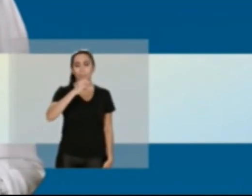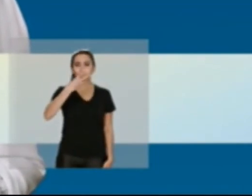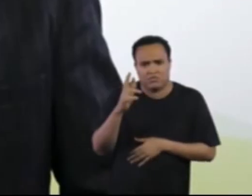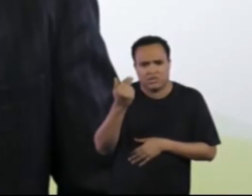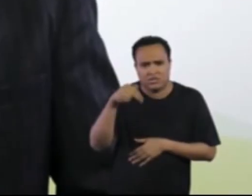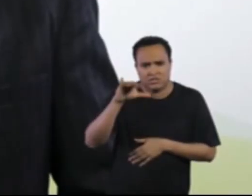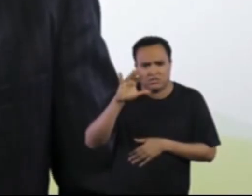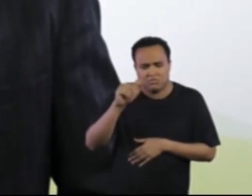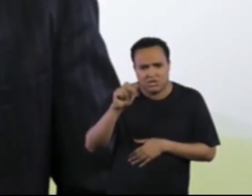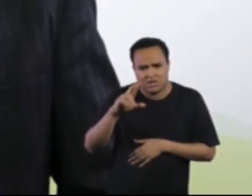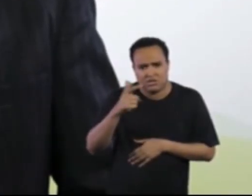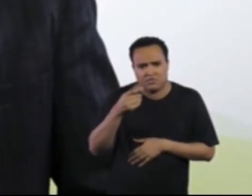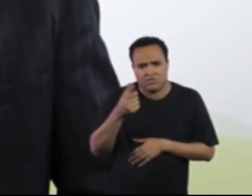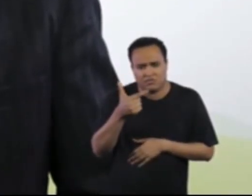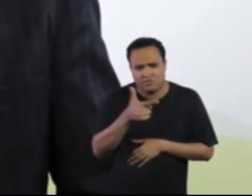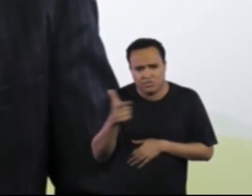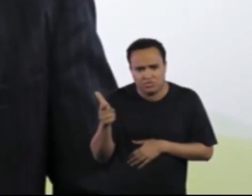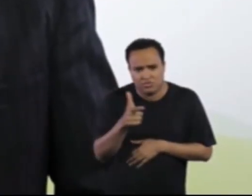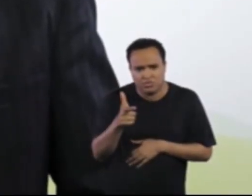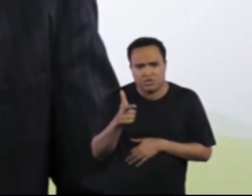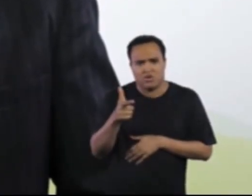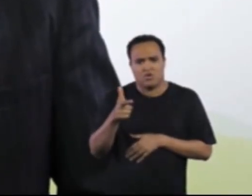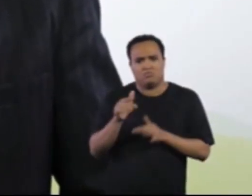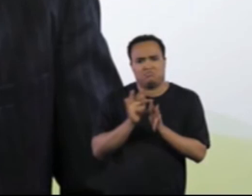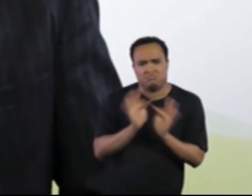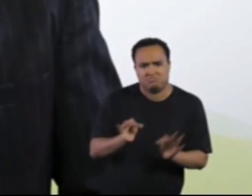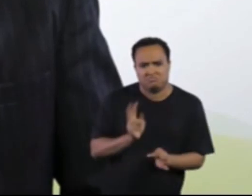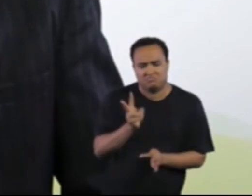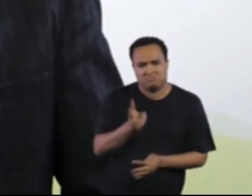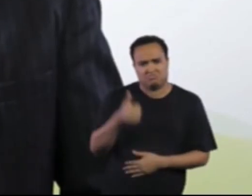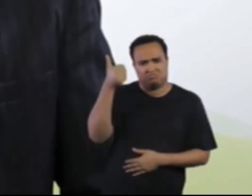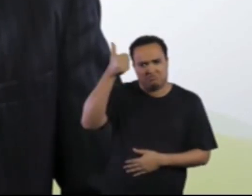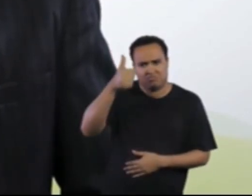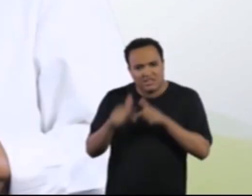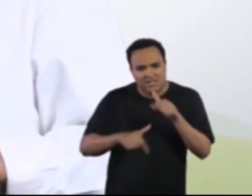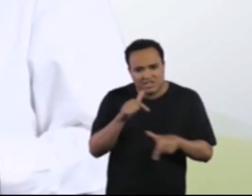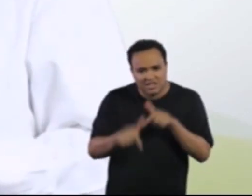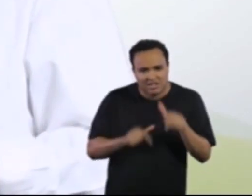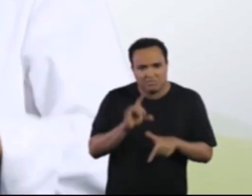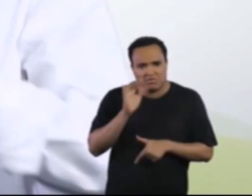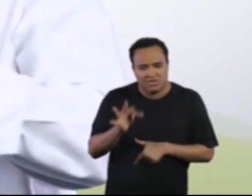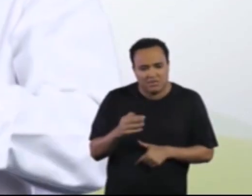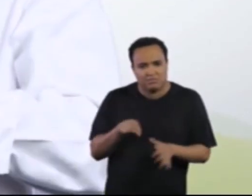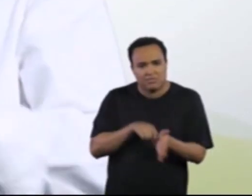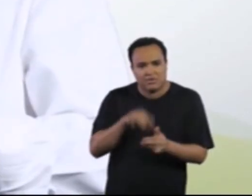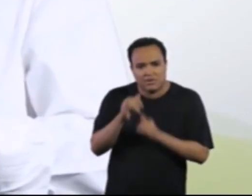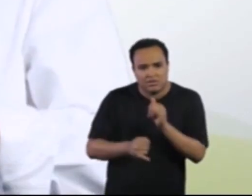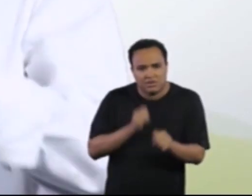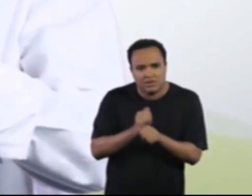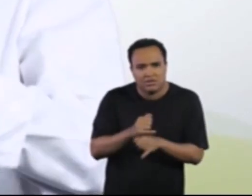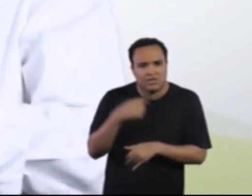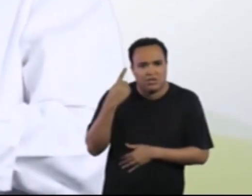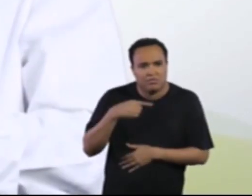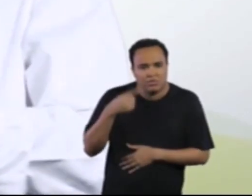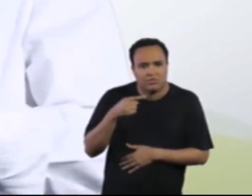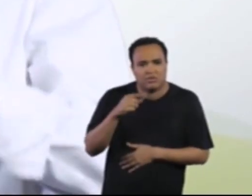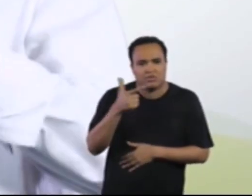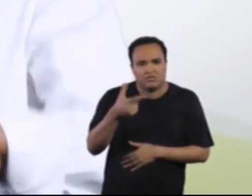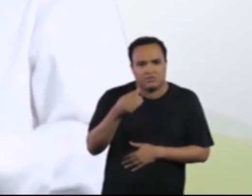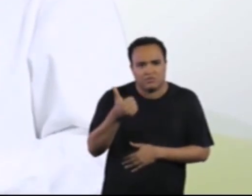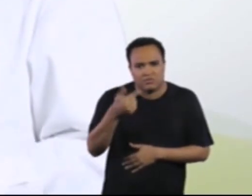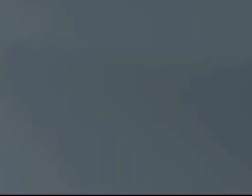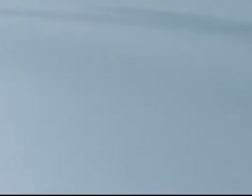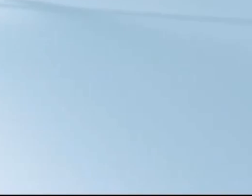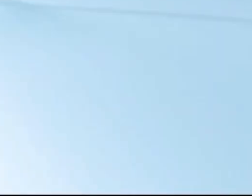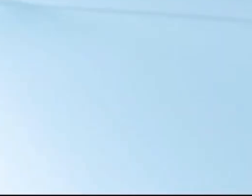20 e 30. Francimar, 20 e 22. A humildade e a simplicidade sempre vão prevalecer. Para o DF em torno. Consulte a internet. Deputado